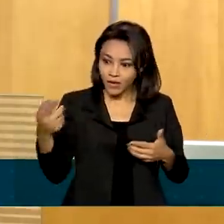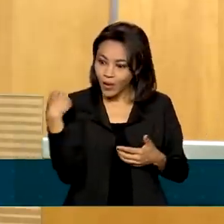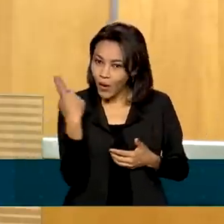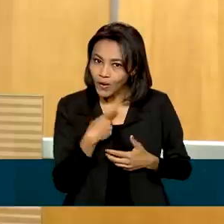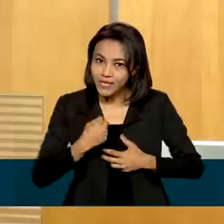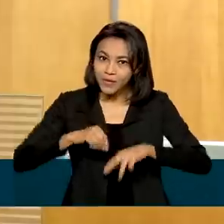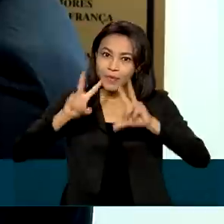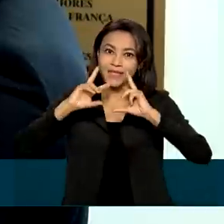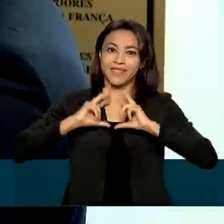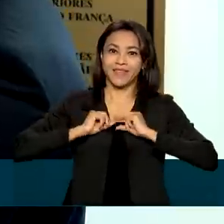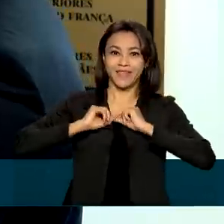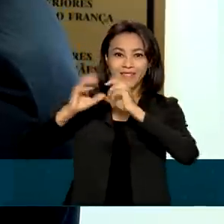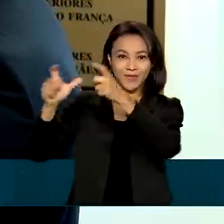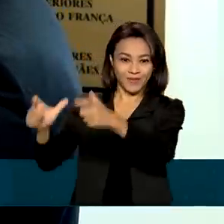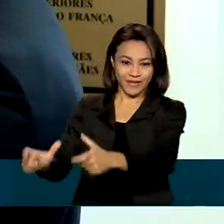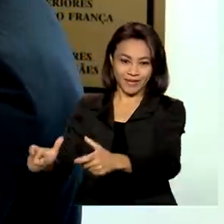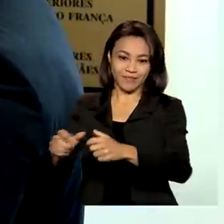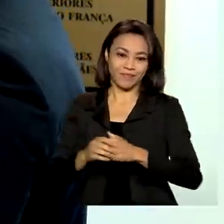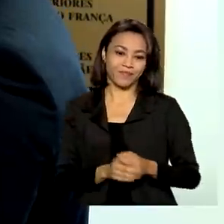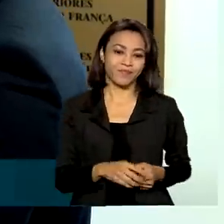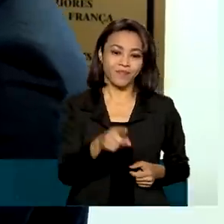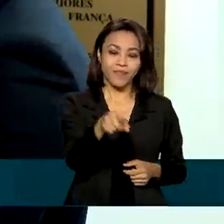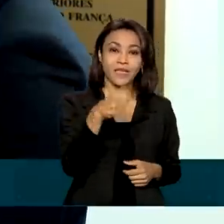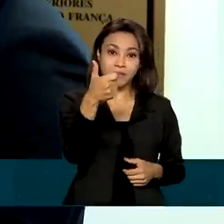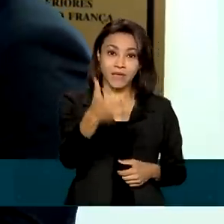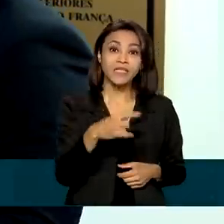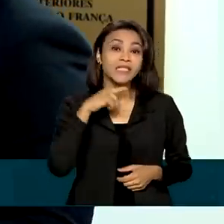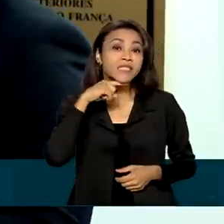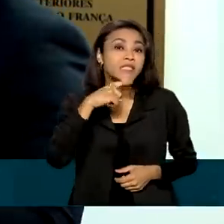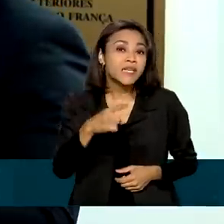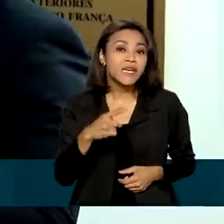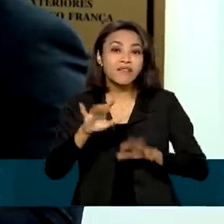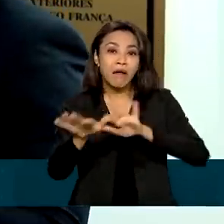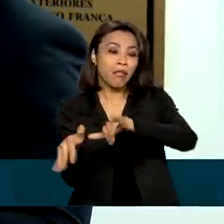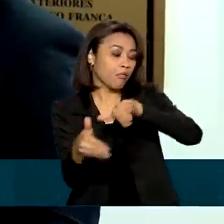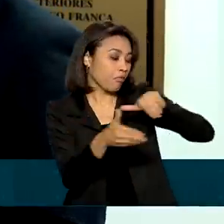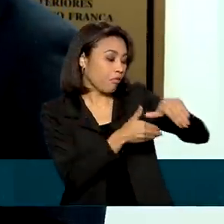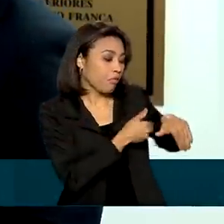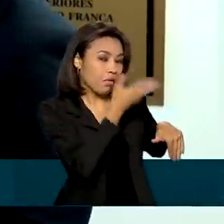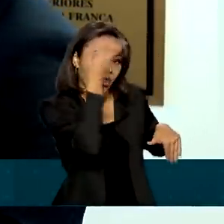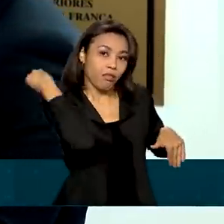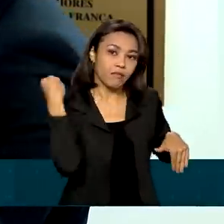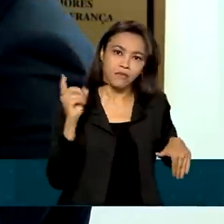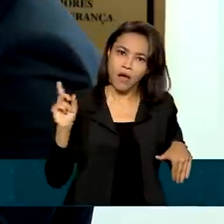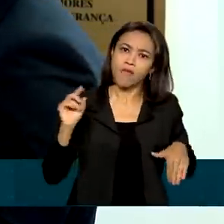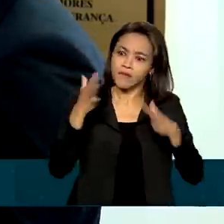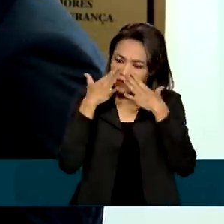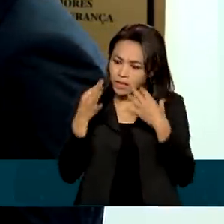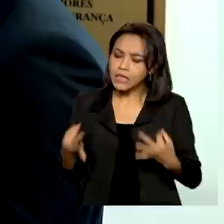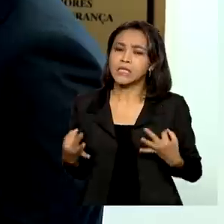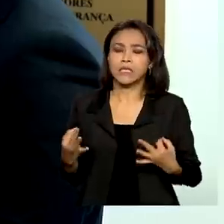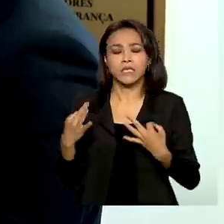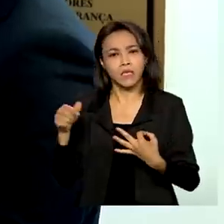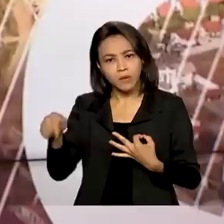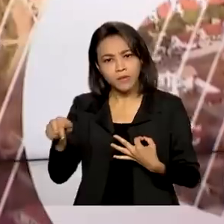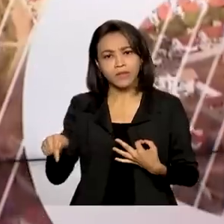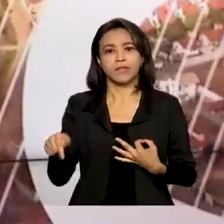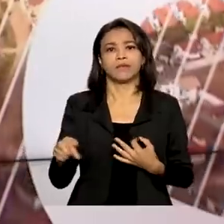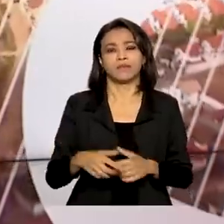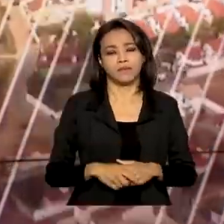para os brasileiros. Ninguém fica para trás. O brasileiro no exterior terá a mesma atenção e a atenção cada vez maior.